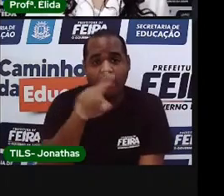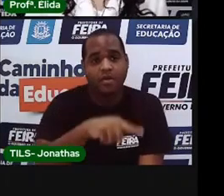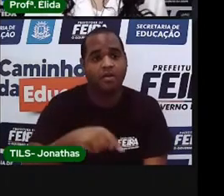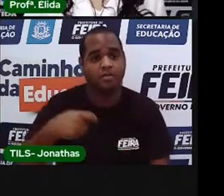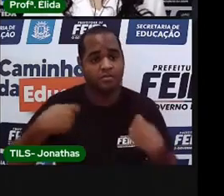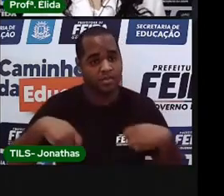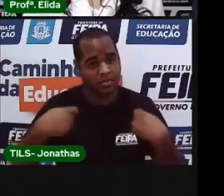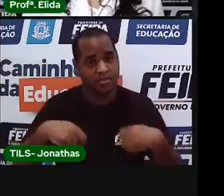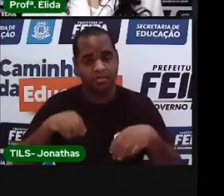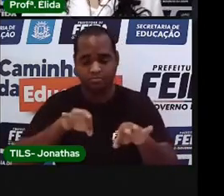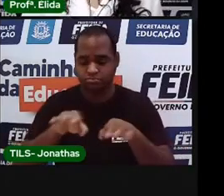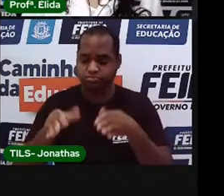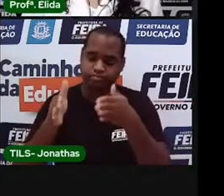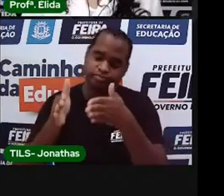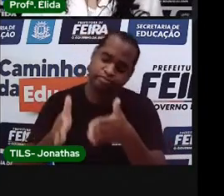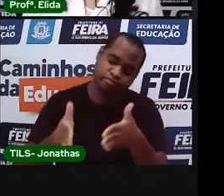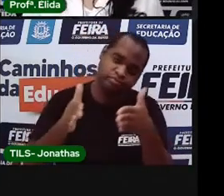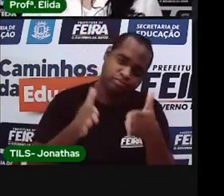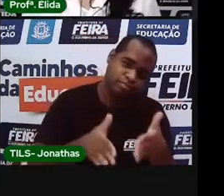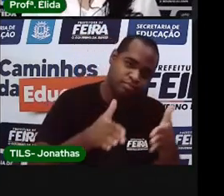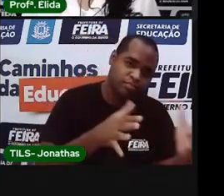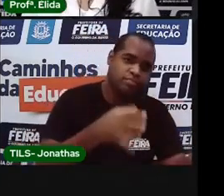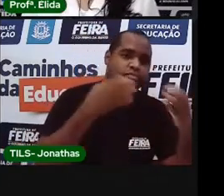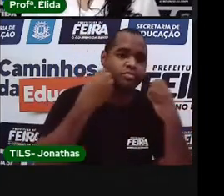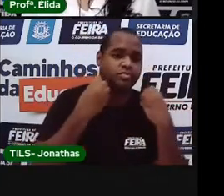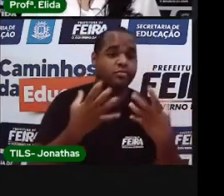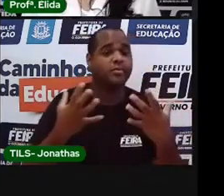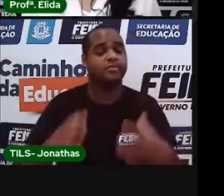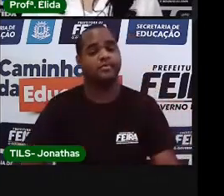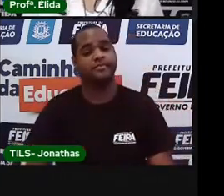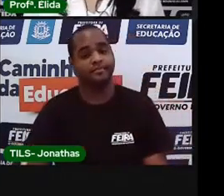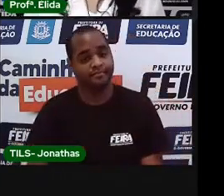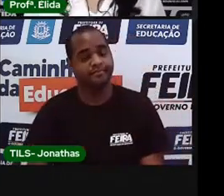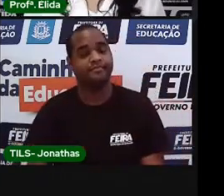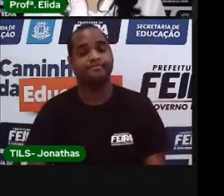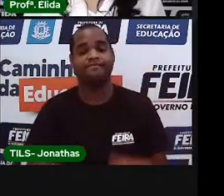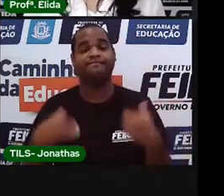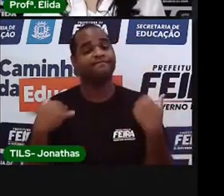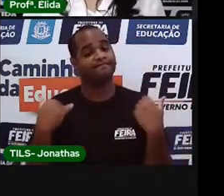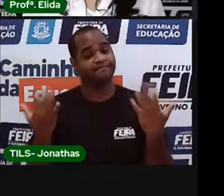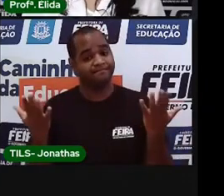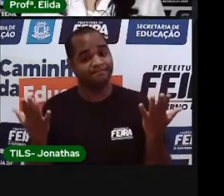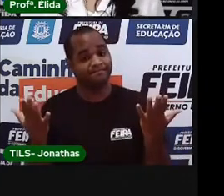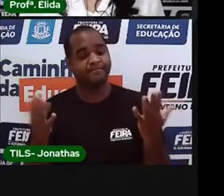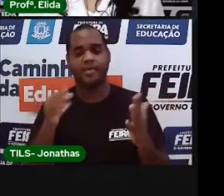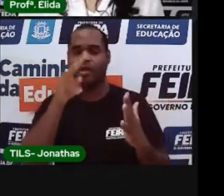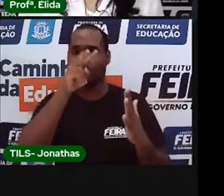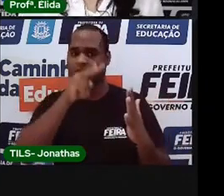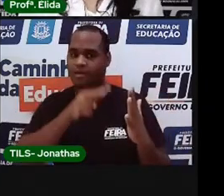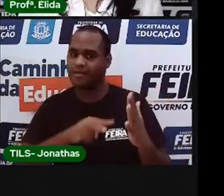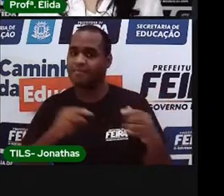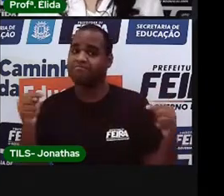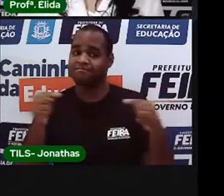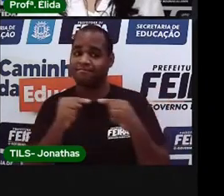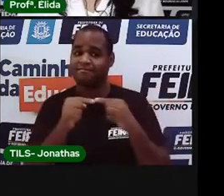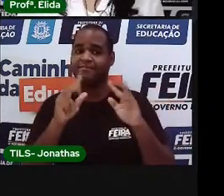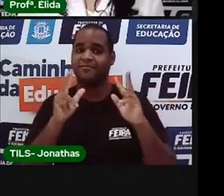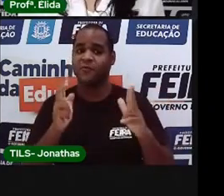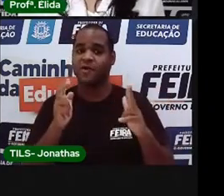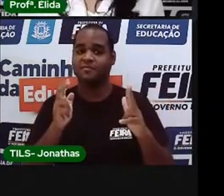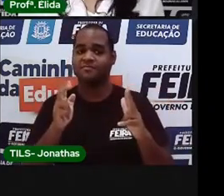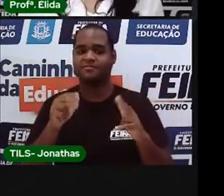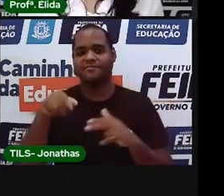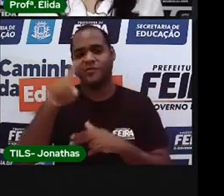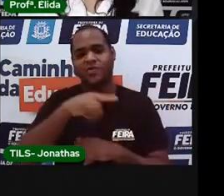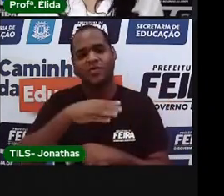organizar as emoções? Pois é, a leitura nos deixa assim, com